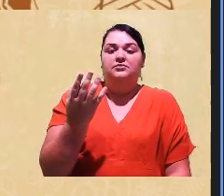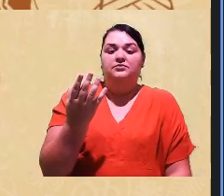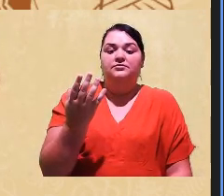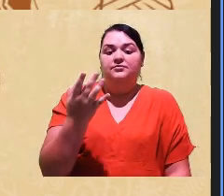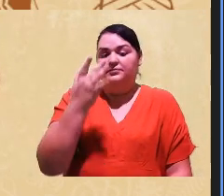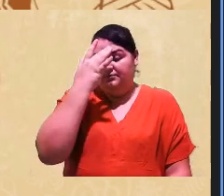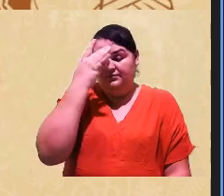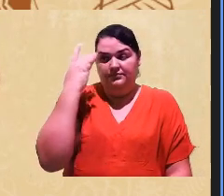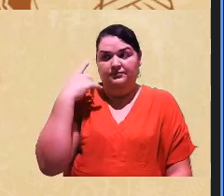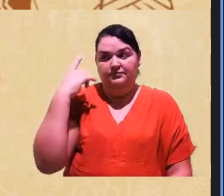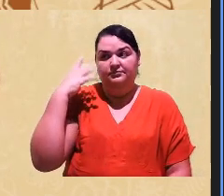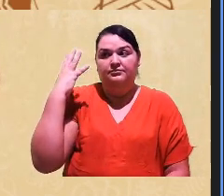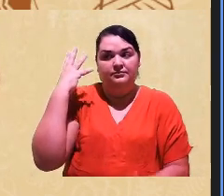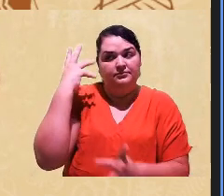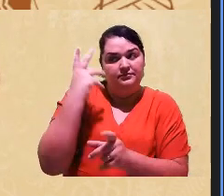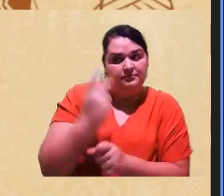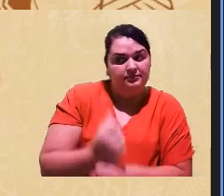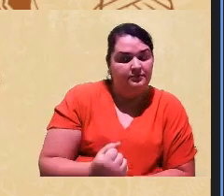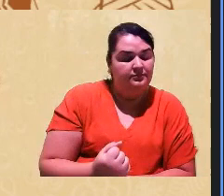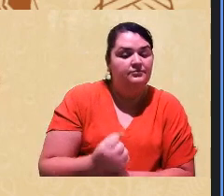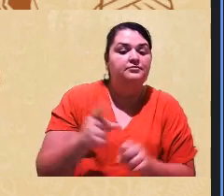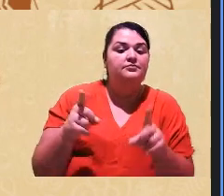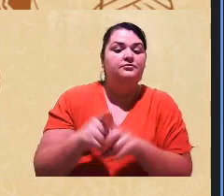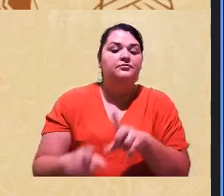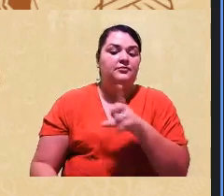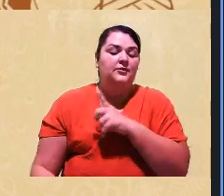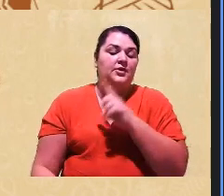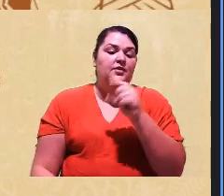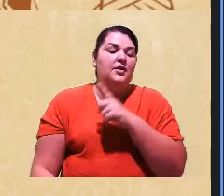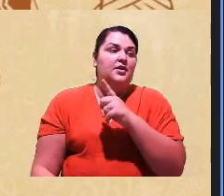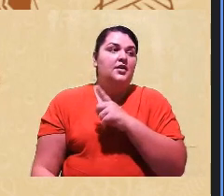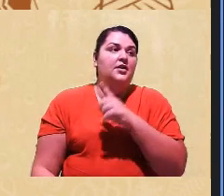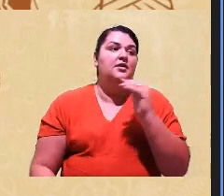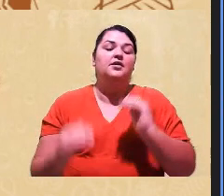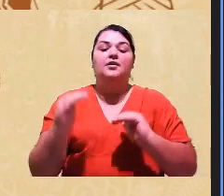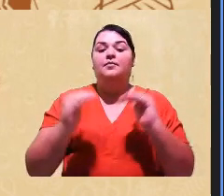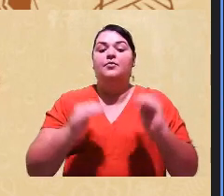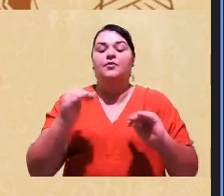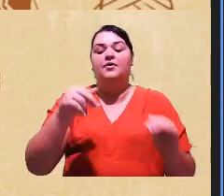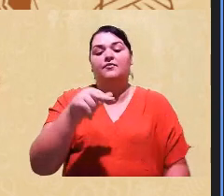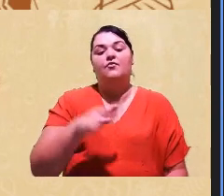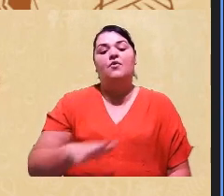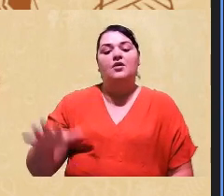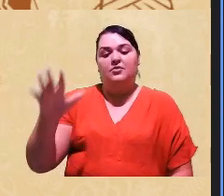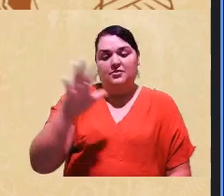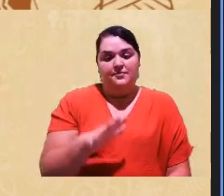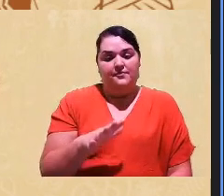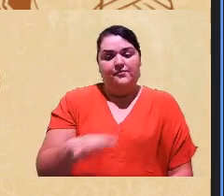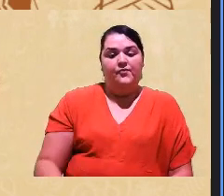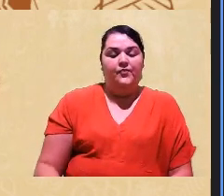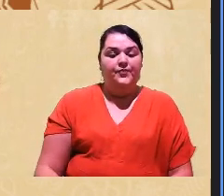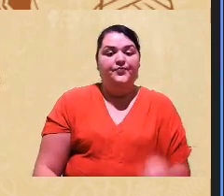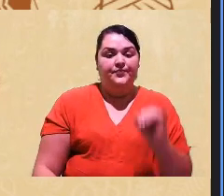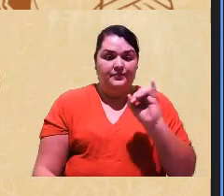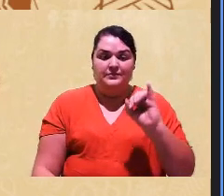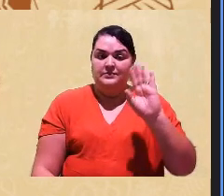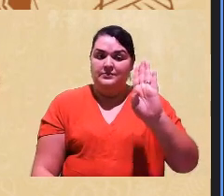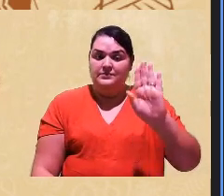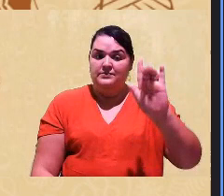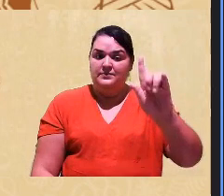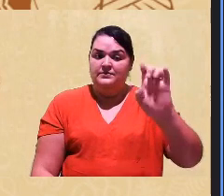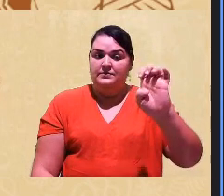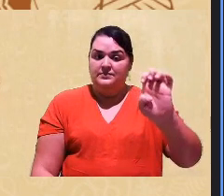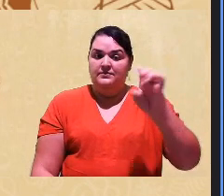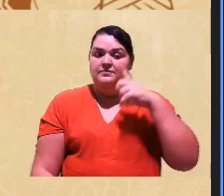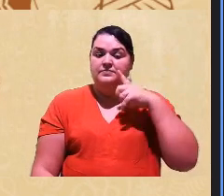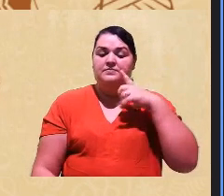tradicionais, e também o censo demográfico nacional, que aí, no IBGE, é acrescentado o